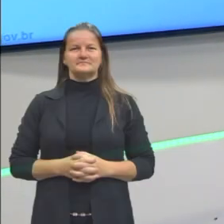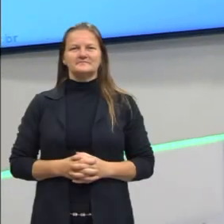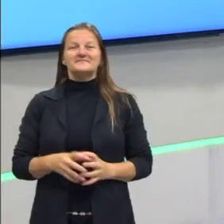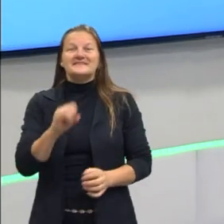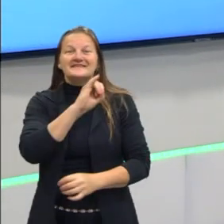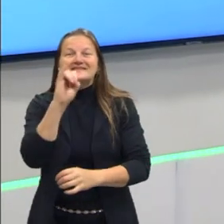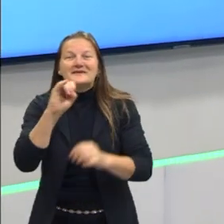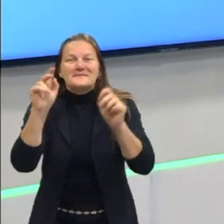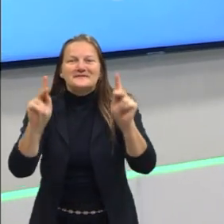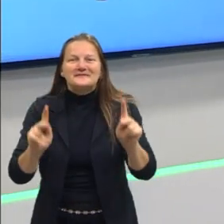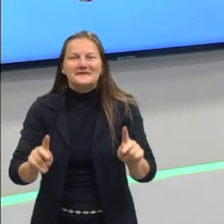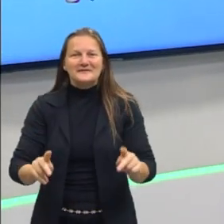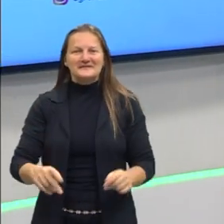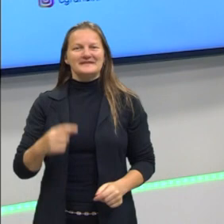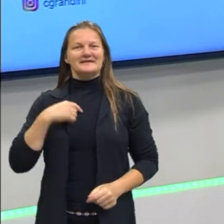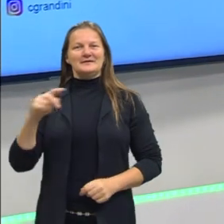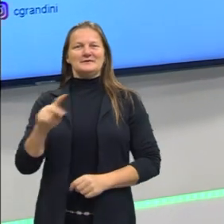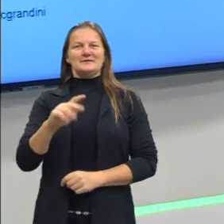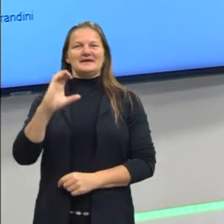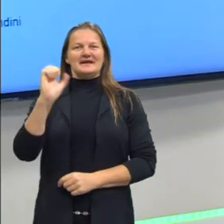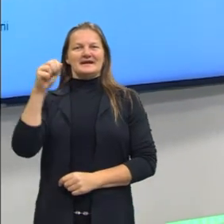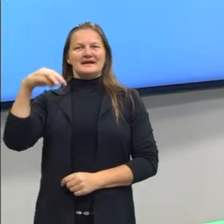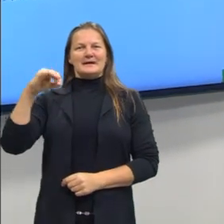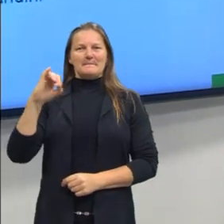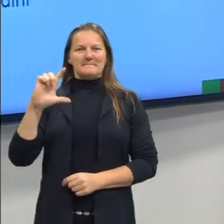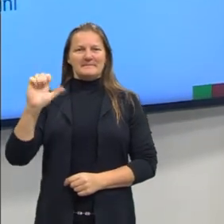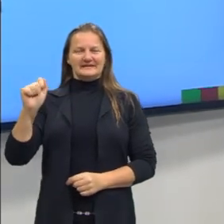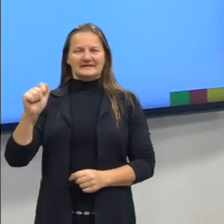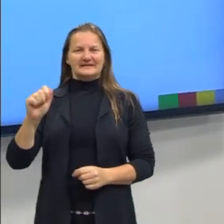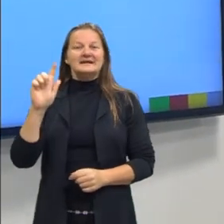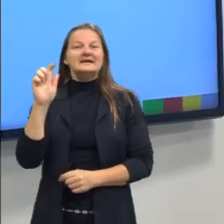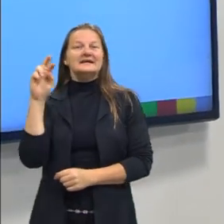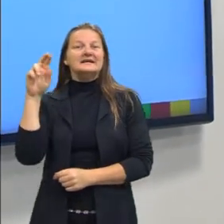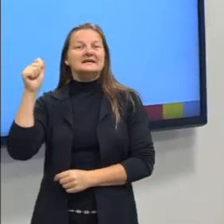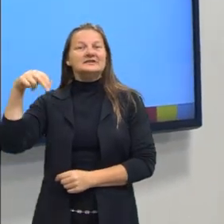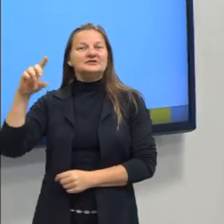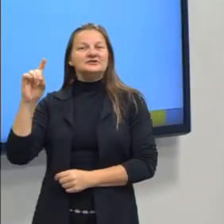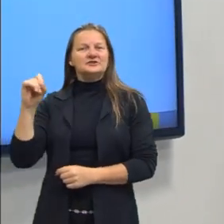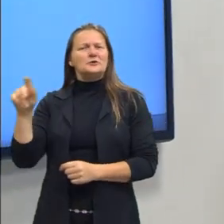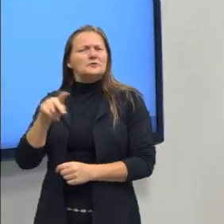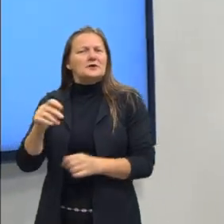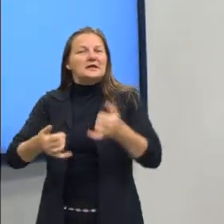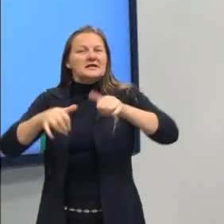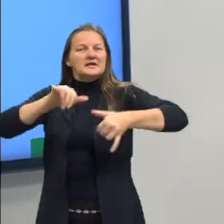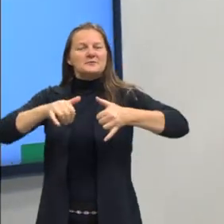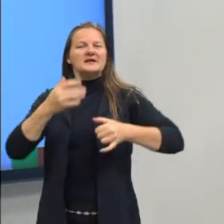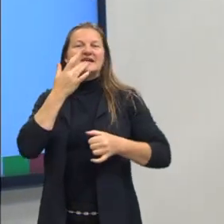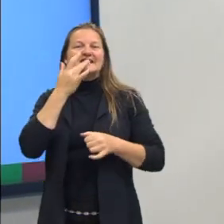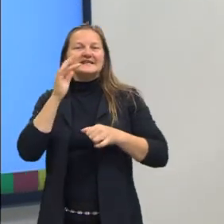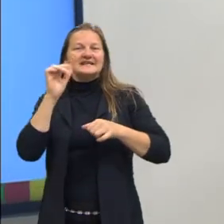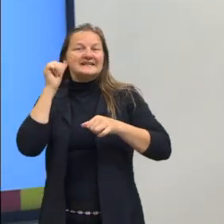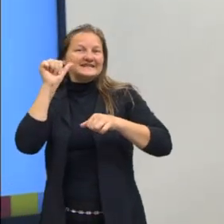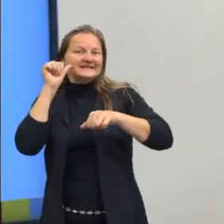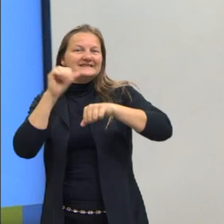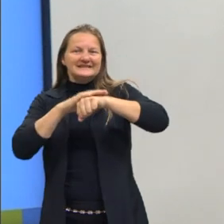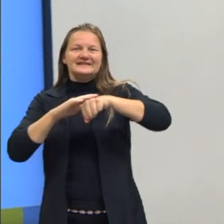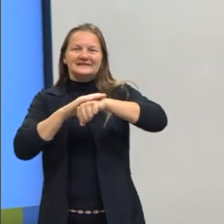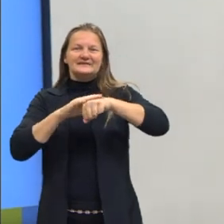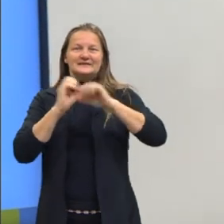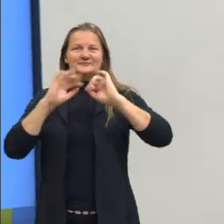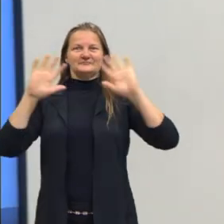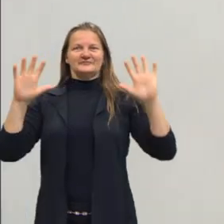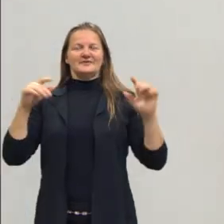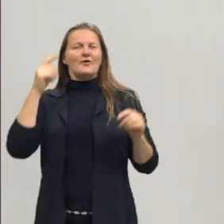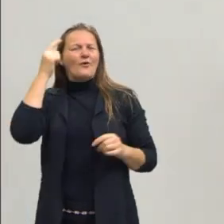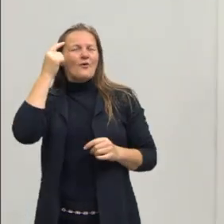Olá pessoal, eu sou a professora Camila Grandini, sou professora de química, sou uma mulher branca de pele clara, olhos